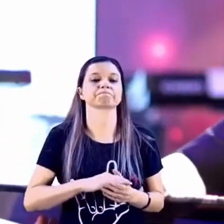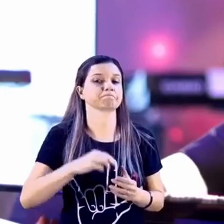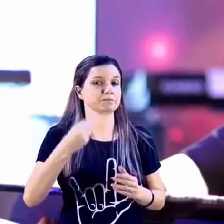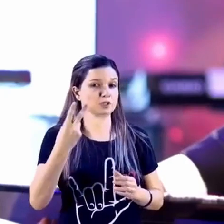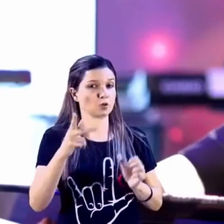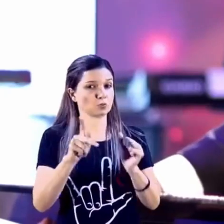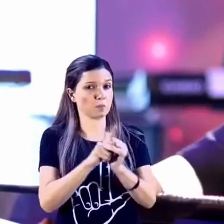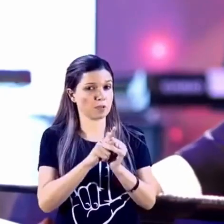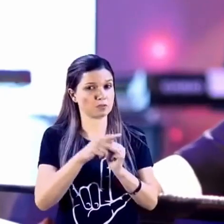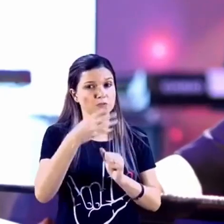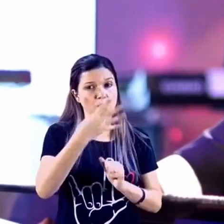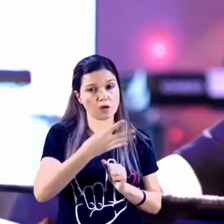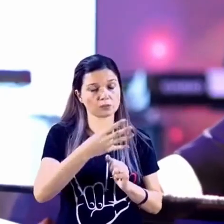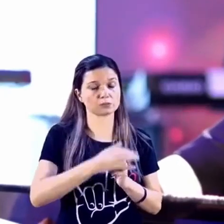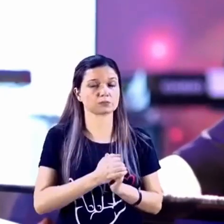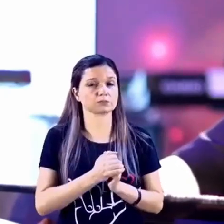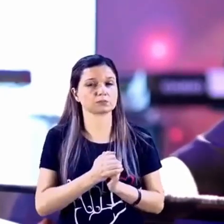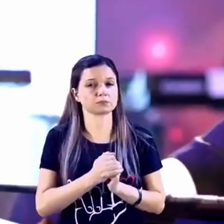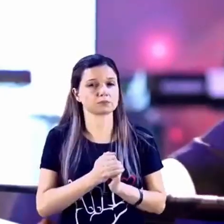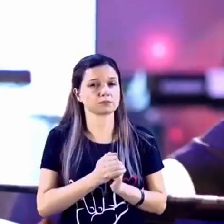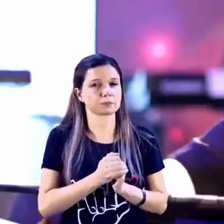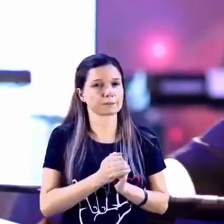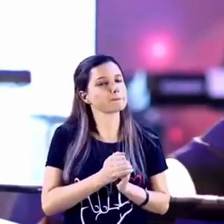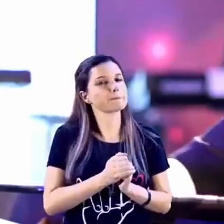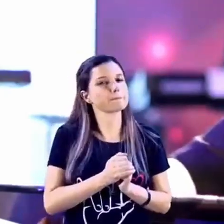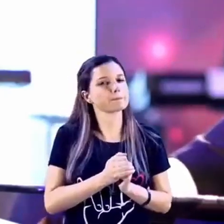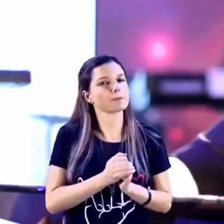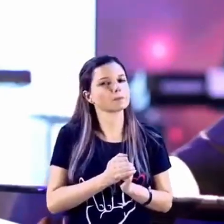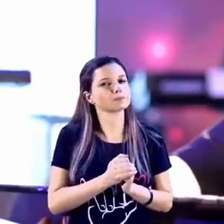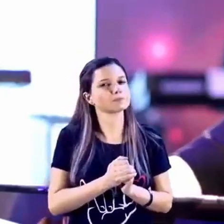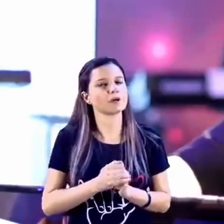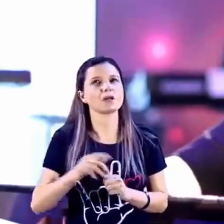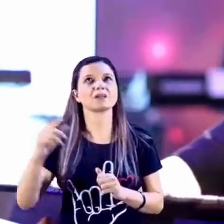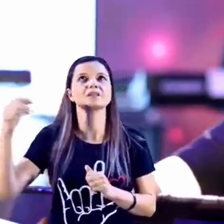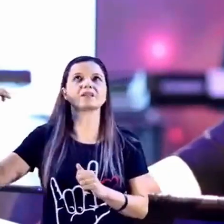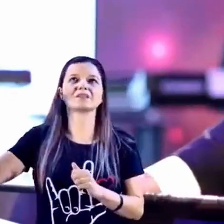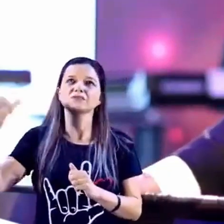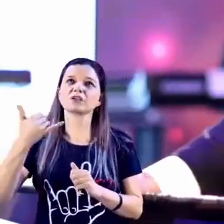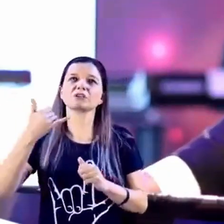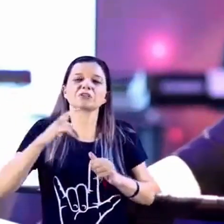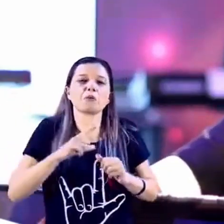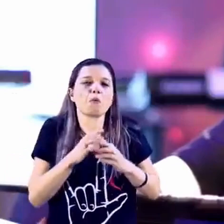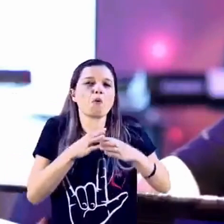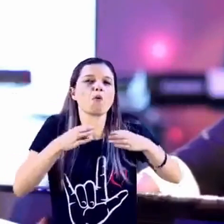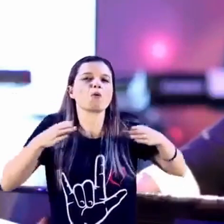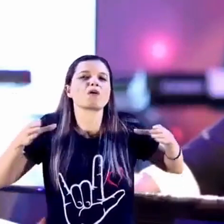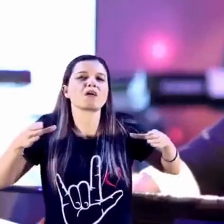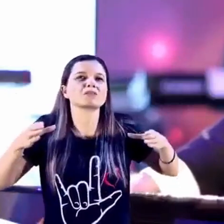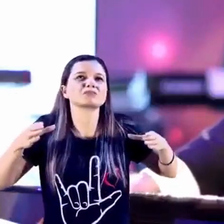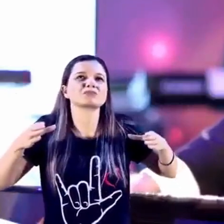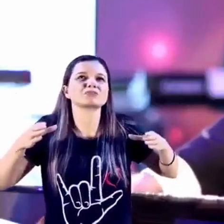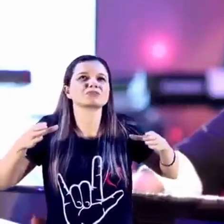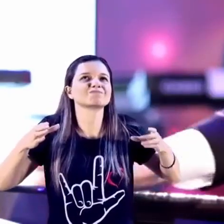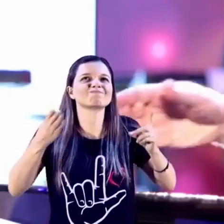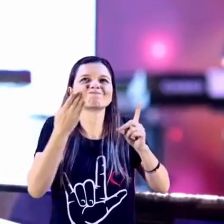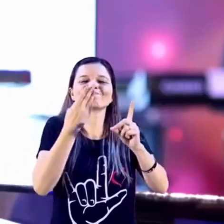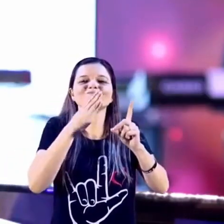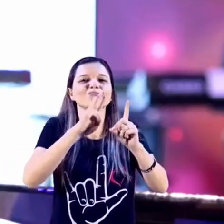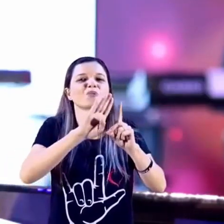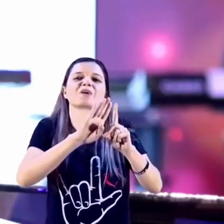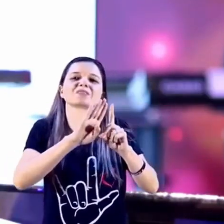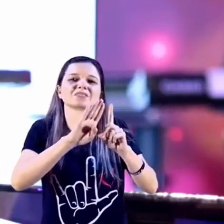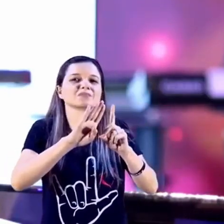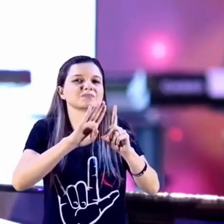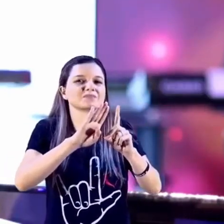intermédio dessas, ele nos deu as suas grandiosas promessas. Hipérbole. Podia ser